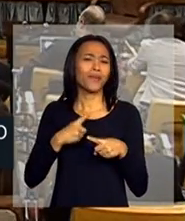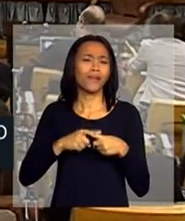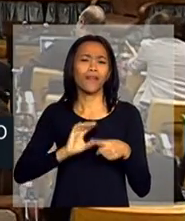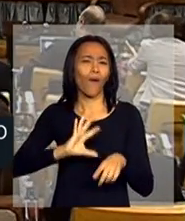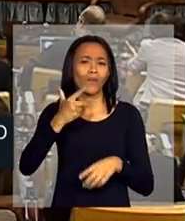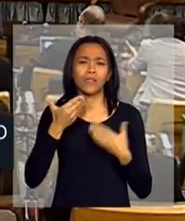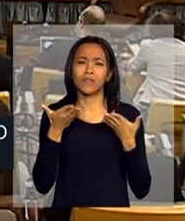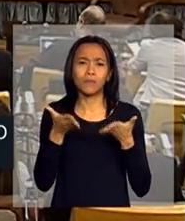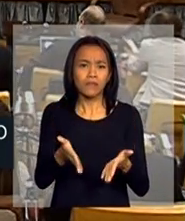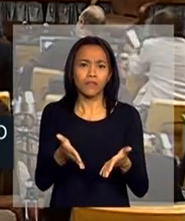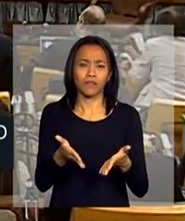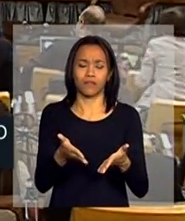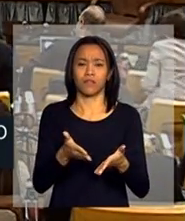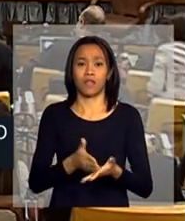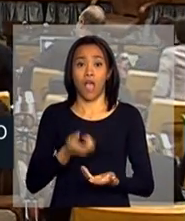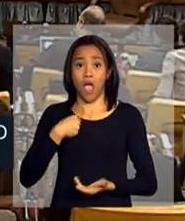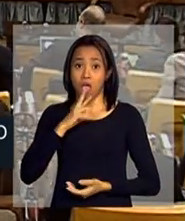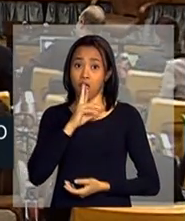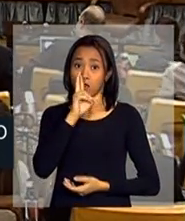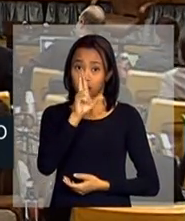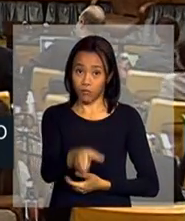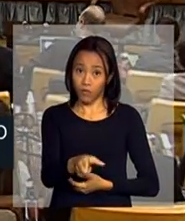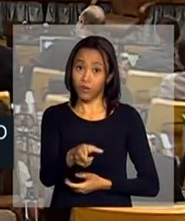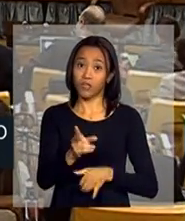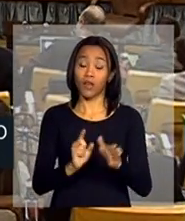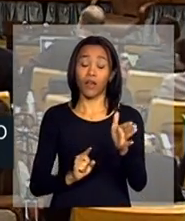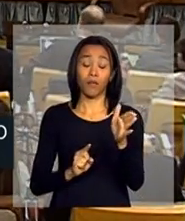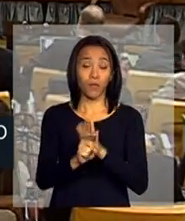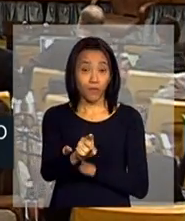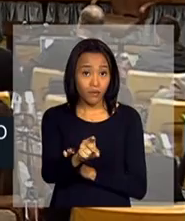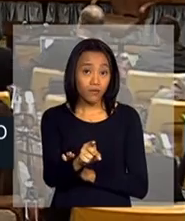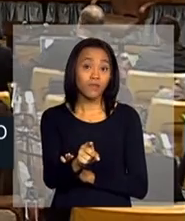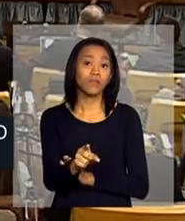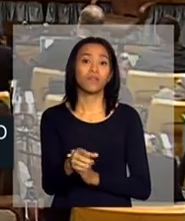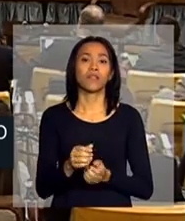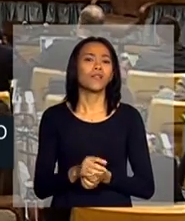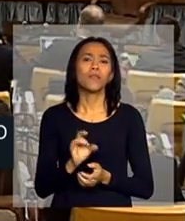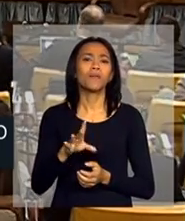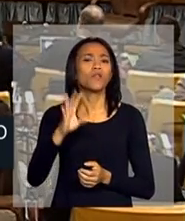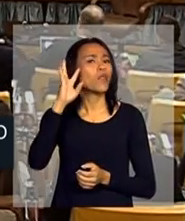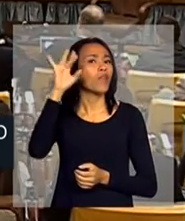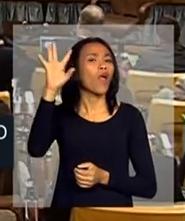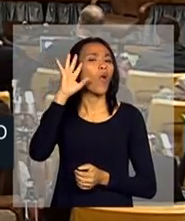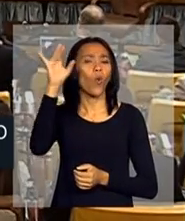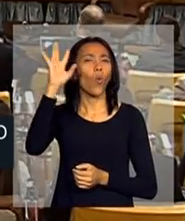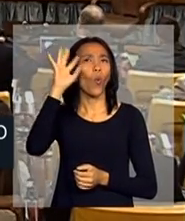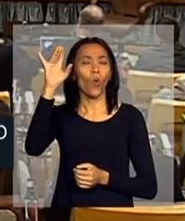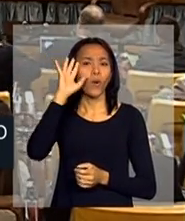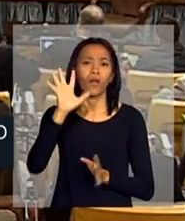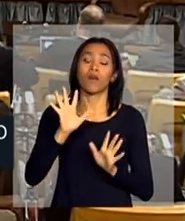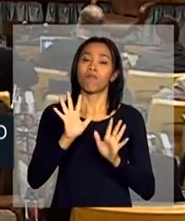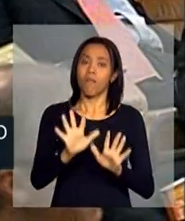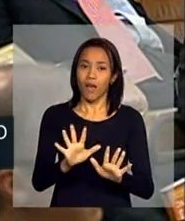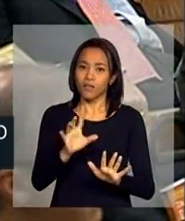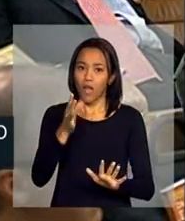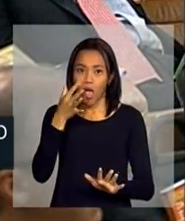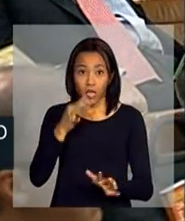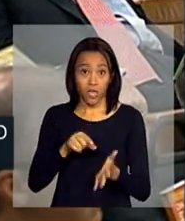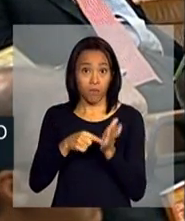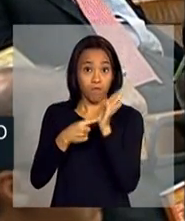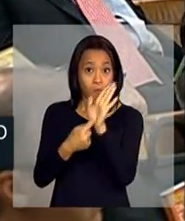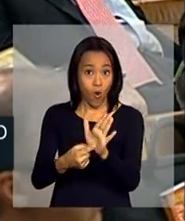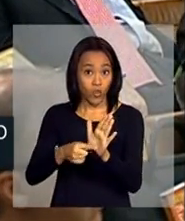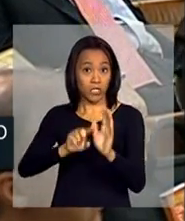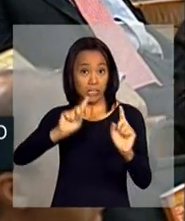E a resposta a perguntas como essa não são perguntas, respostas teóricas. São respostas que representam desafios à